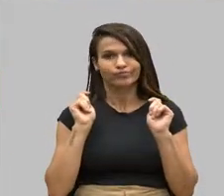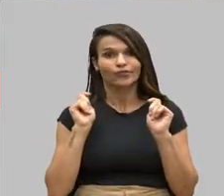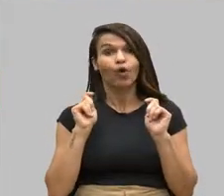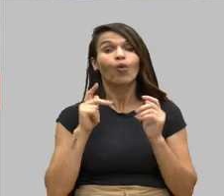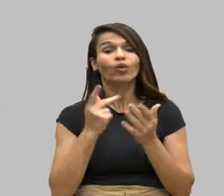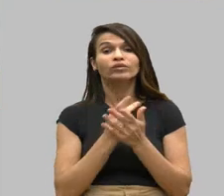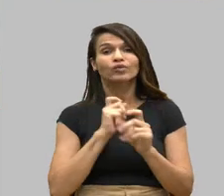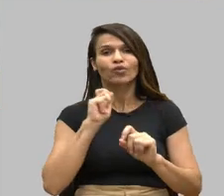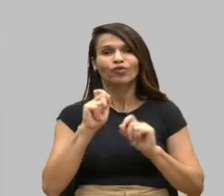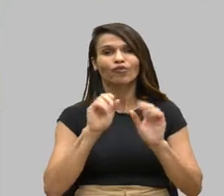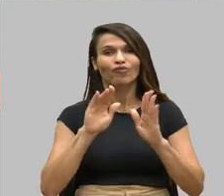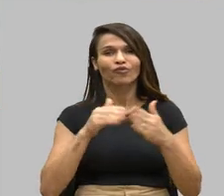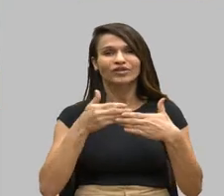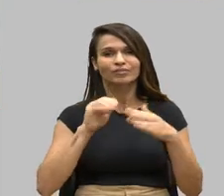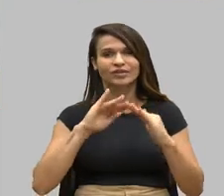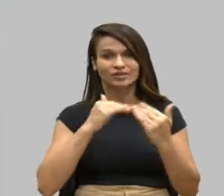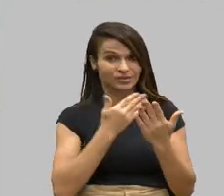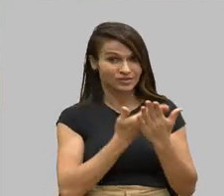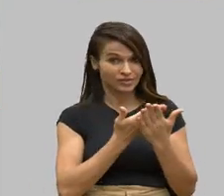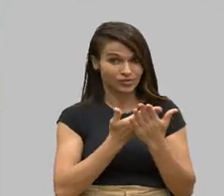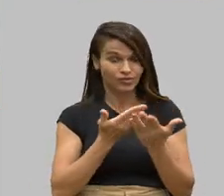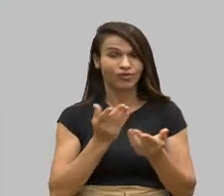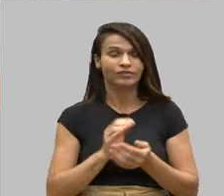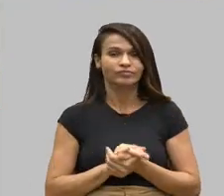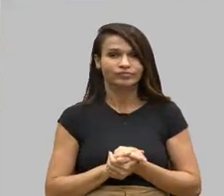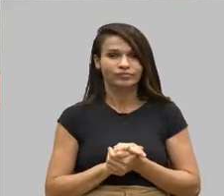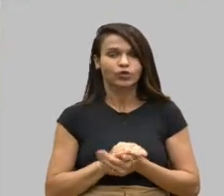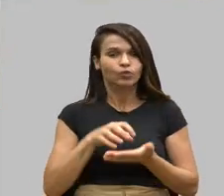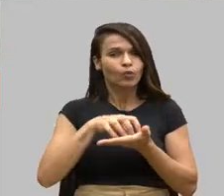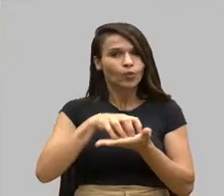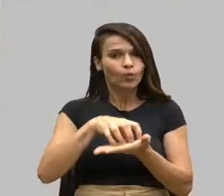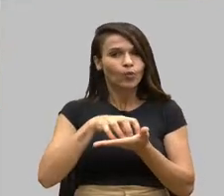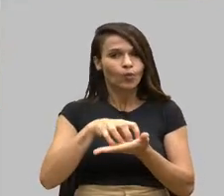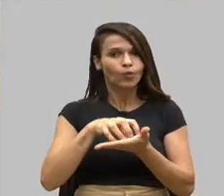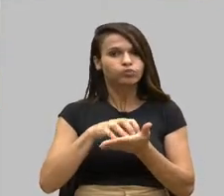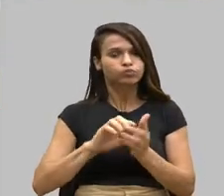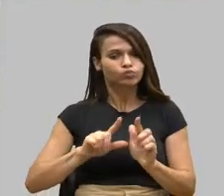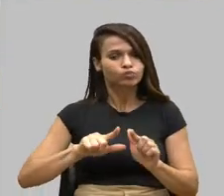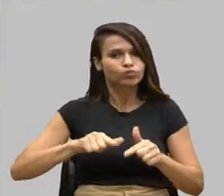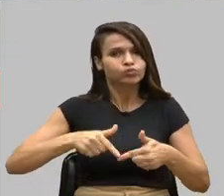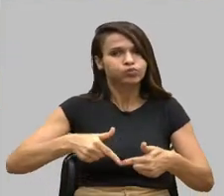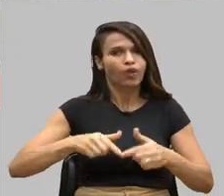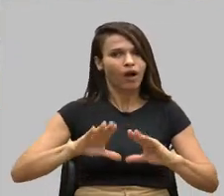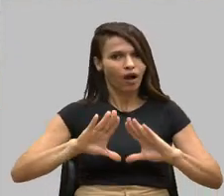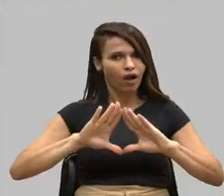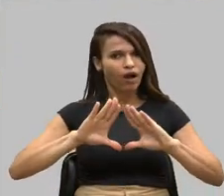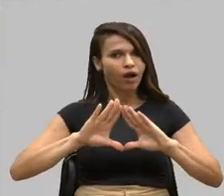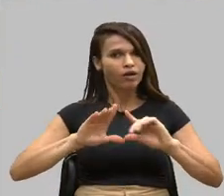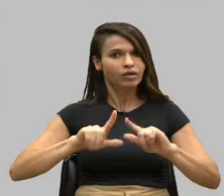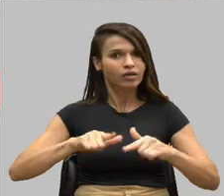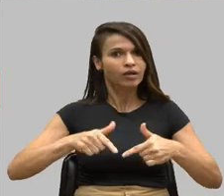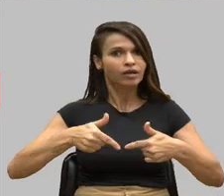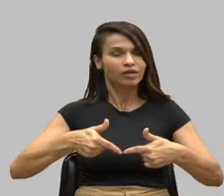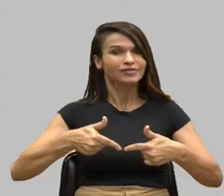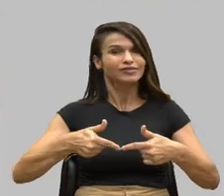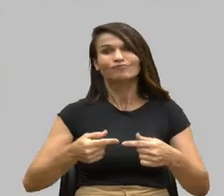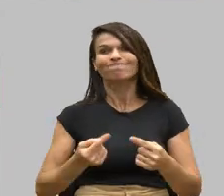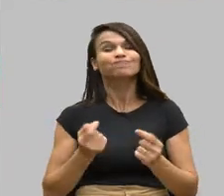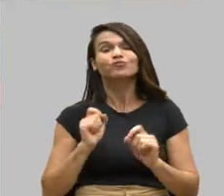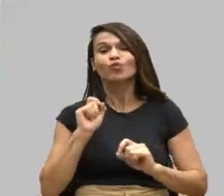E aí, doutor Maurício, essa comissão atuou, a Assembleia atuou, e isso foi interrompido.